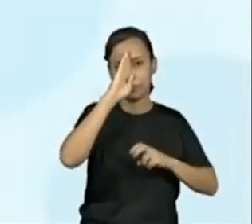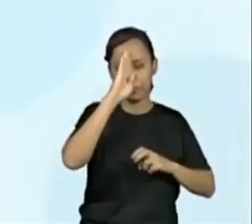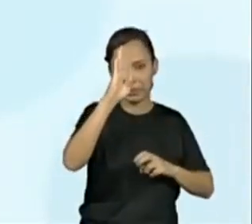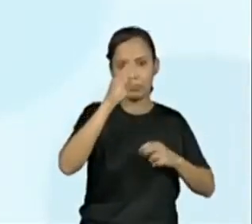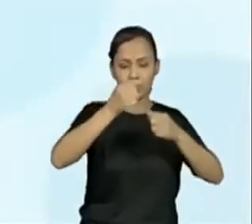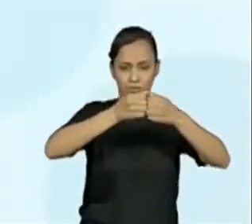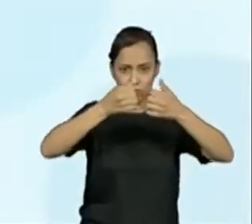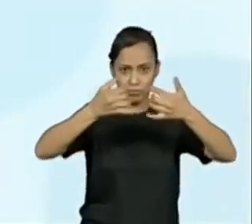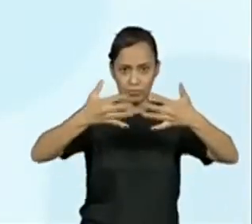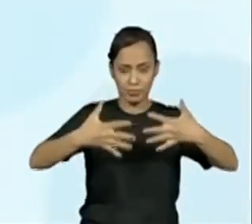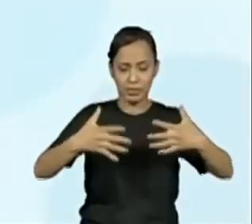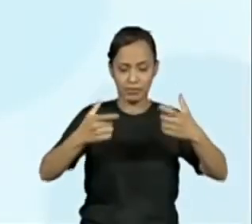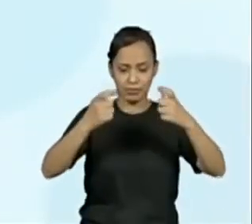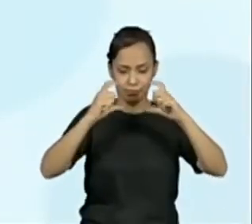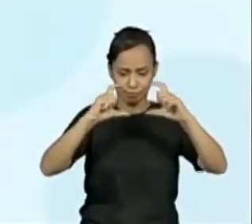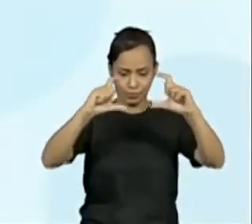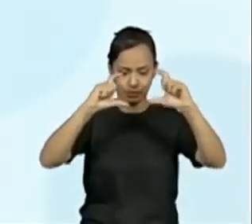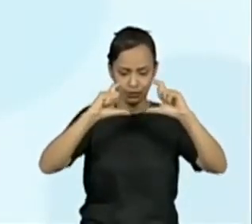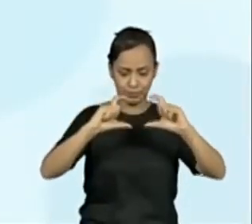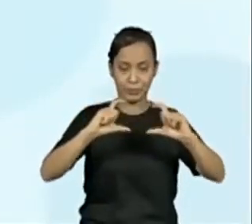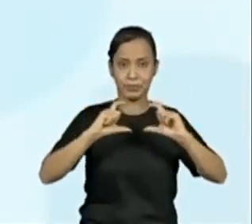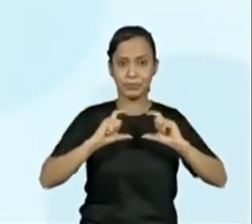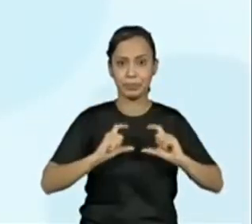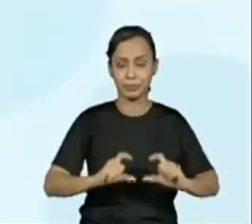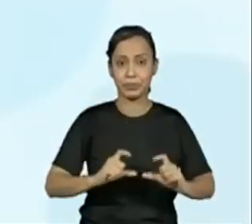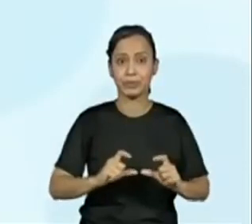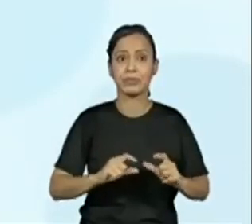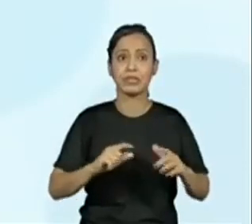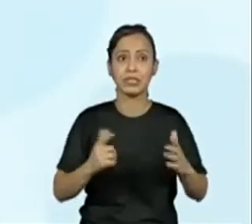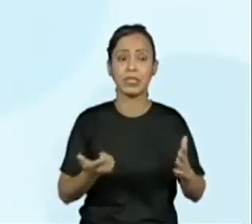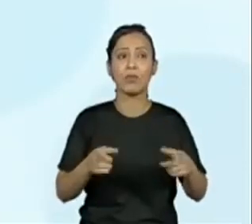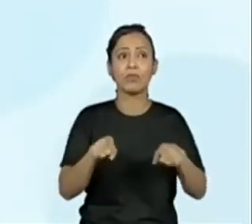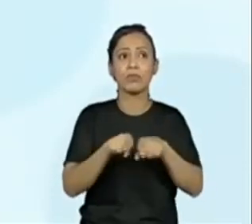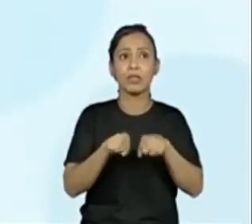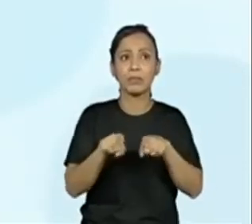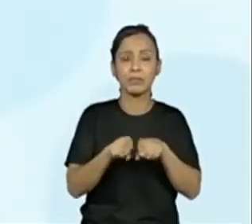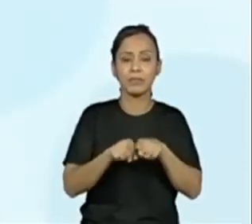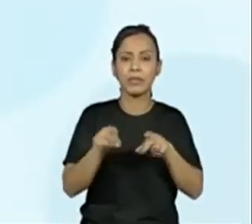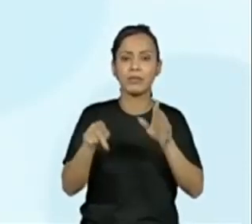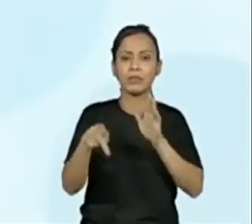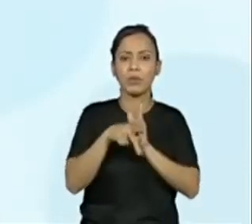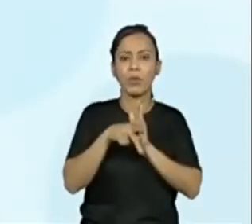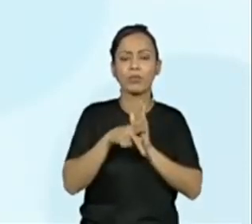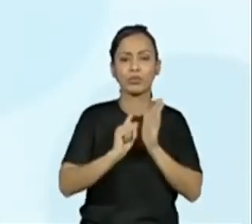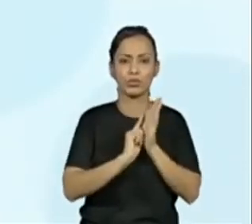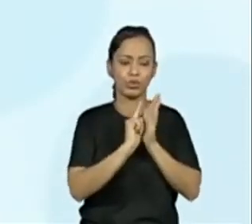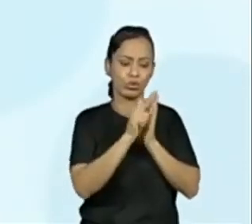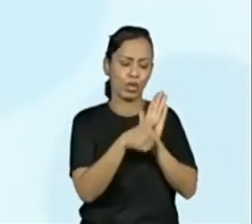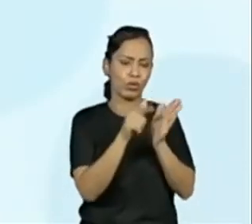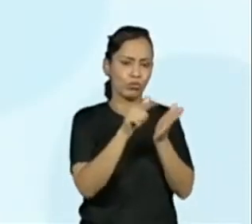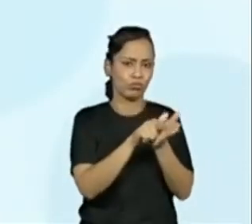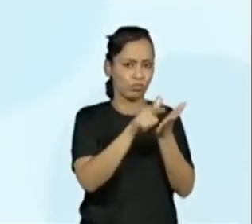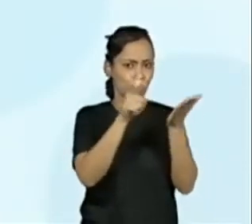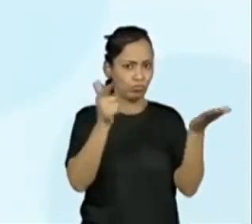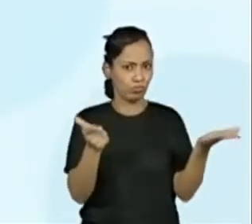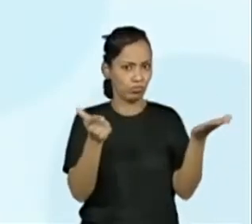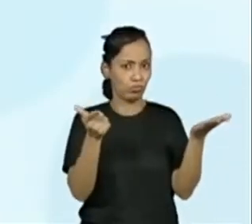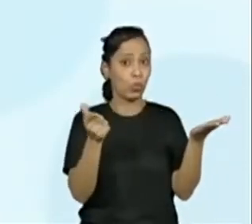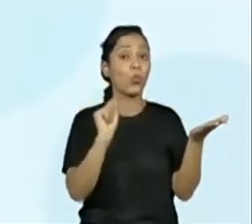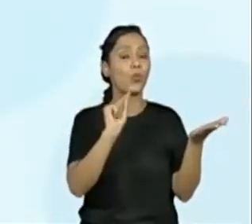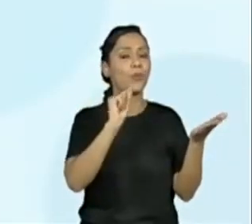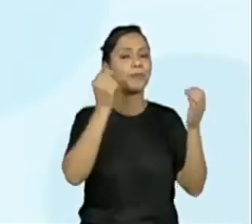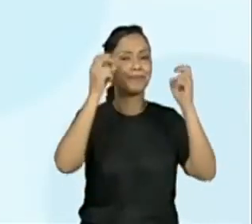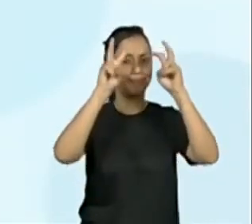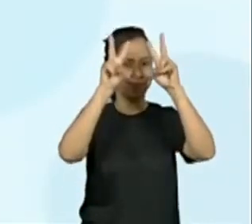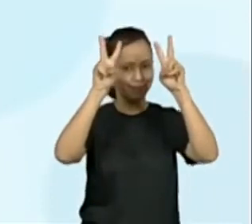uma notícia e descobrimos uma característica relevante do texto, do gênero jornalístico. O olho,